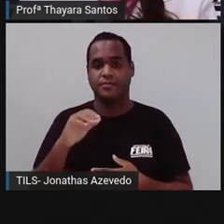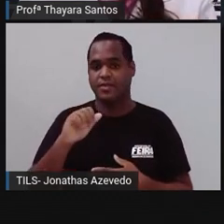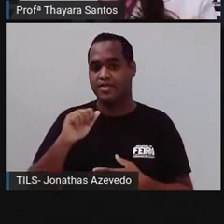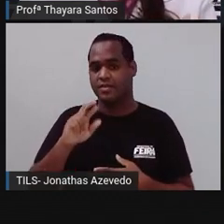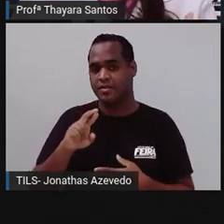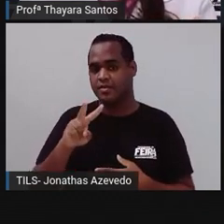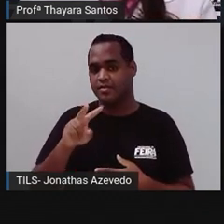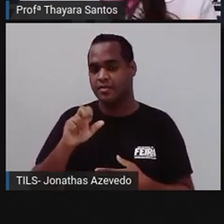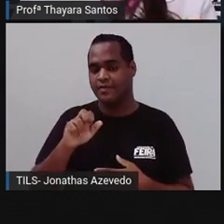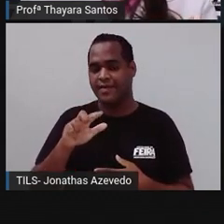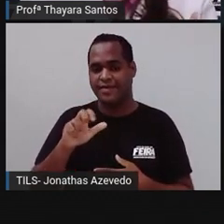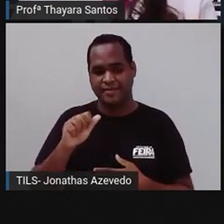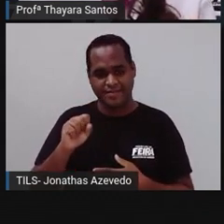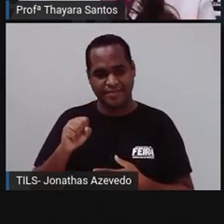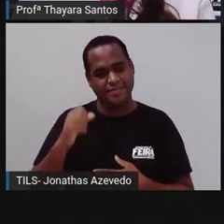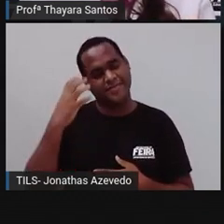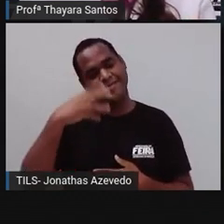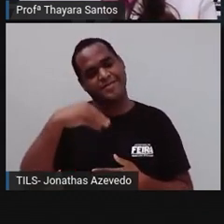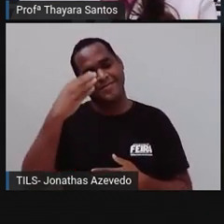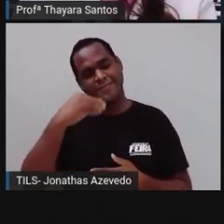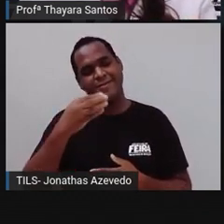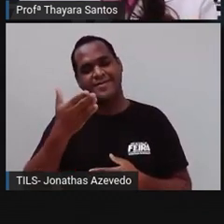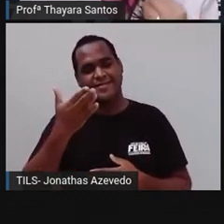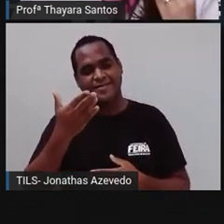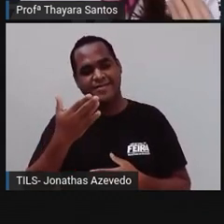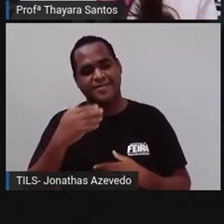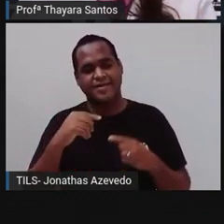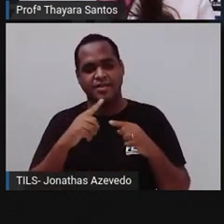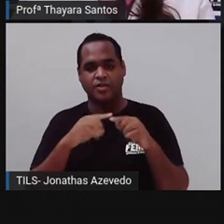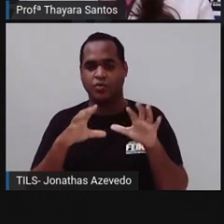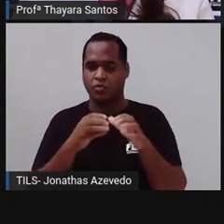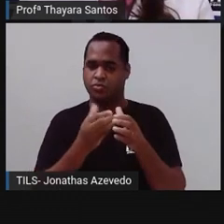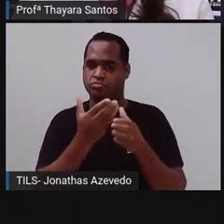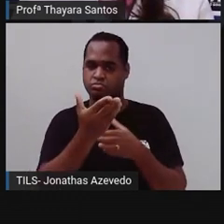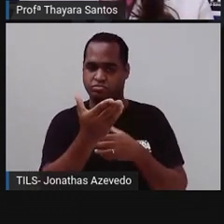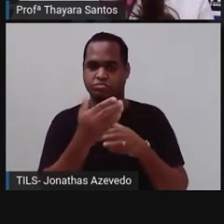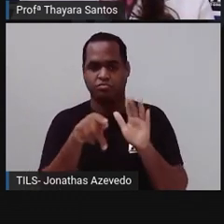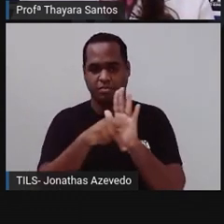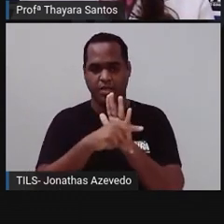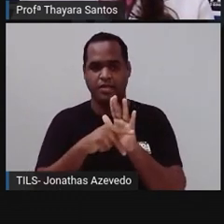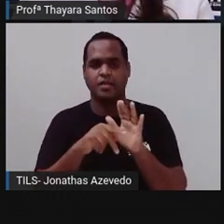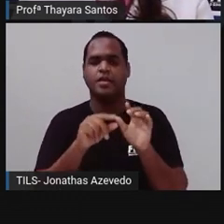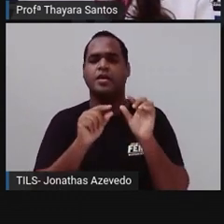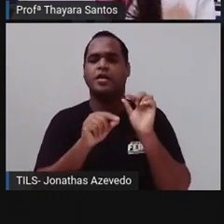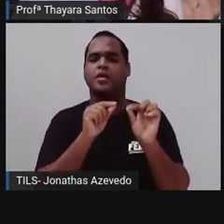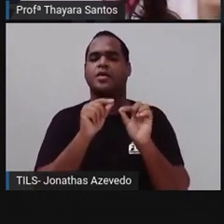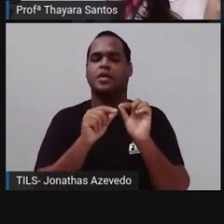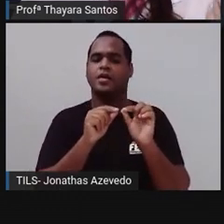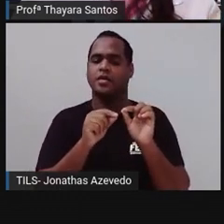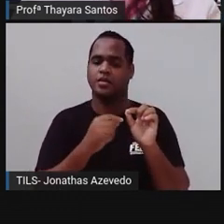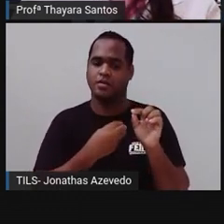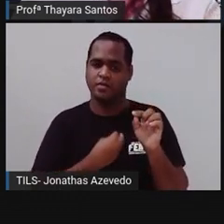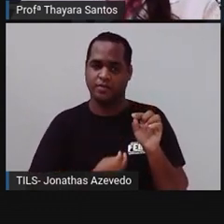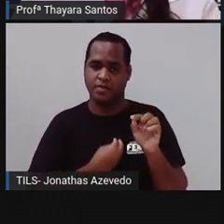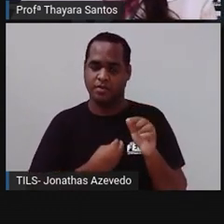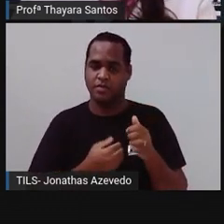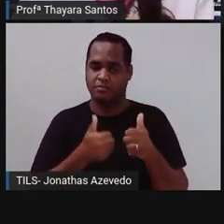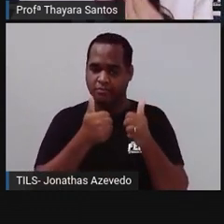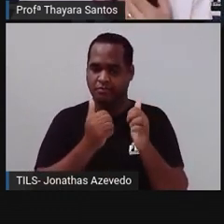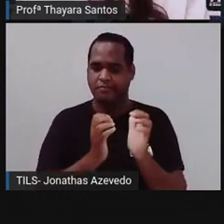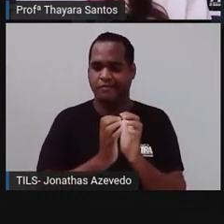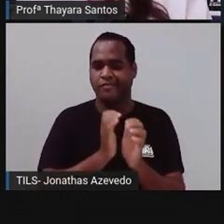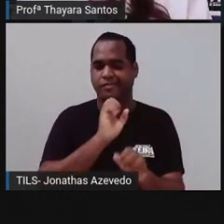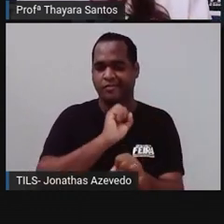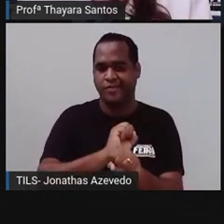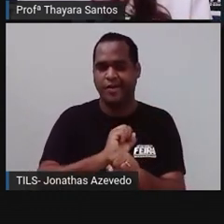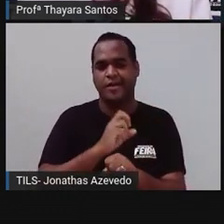que são essas aqui bonitinhas, elas estão no grupo dos hidrozoários. E elas têm uma parte da vida em forma de pólipo, outra parte da